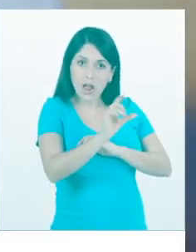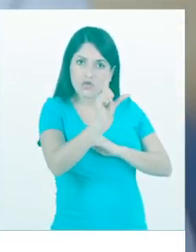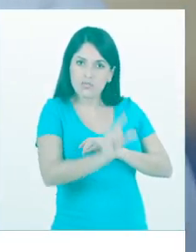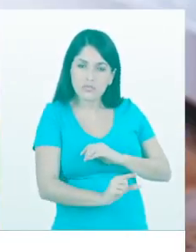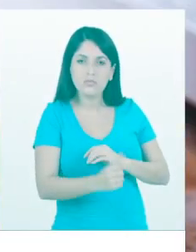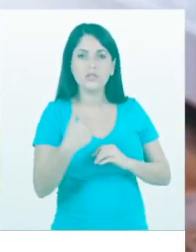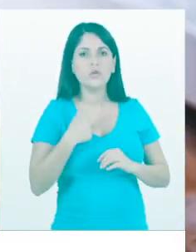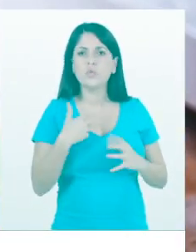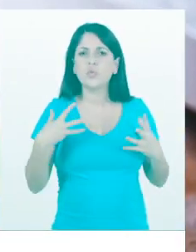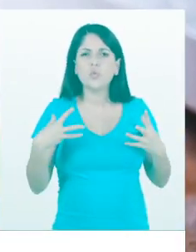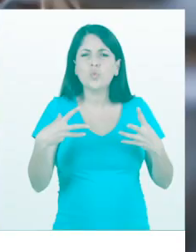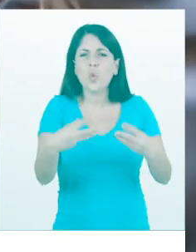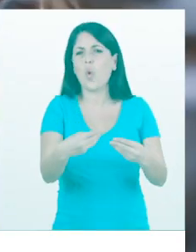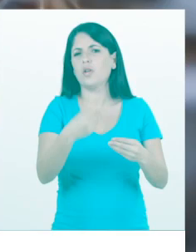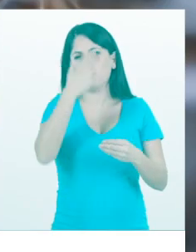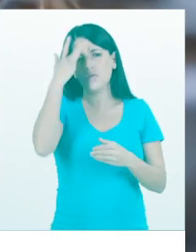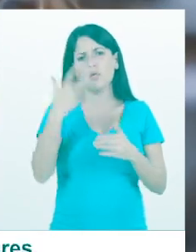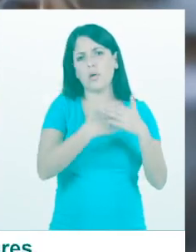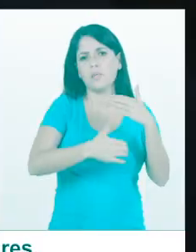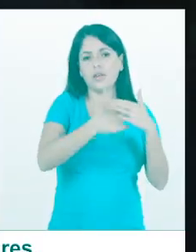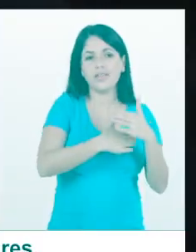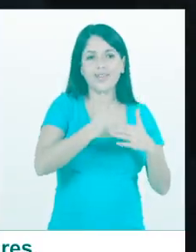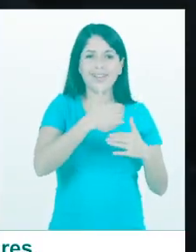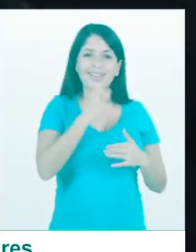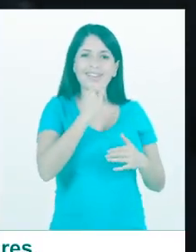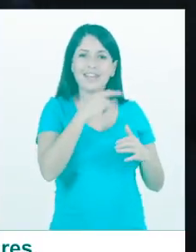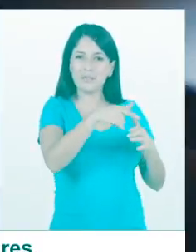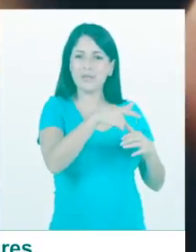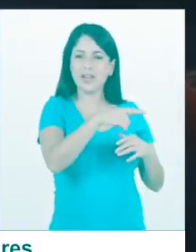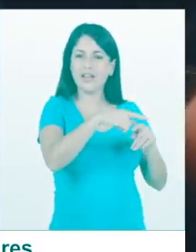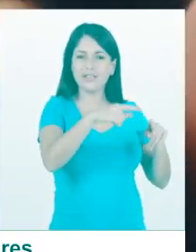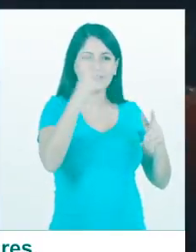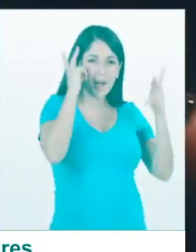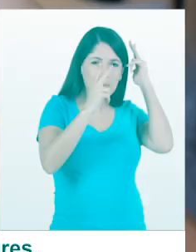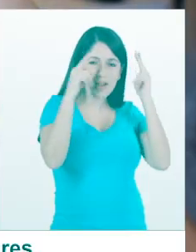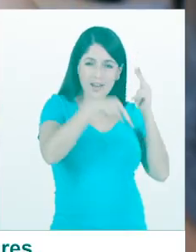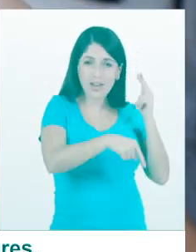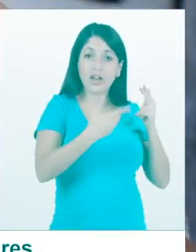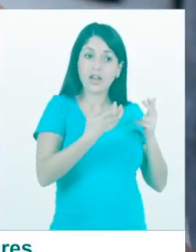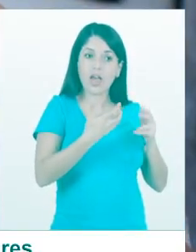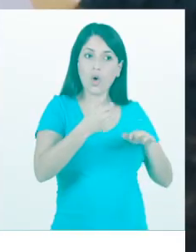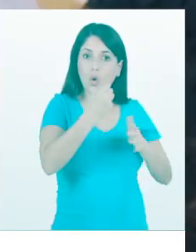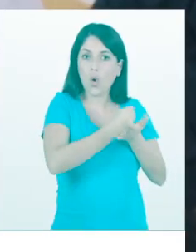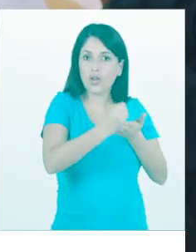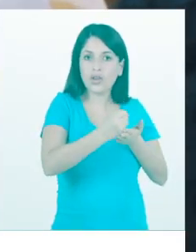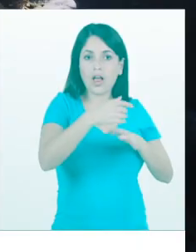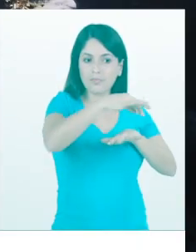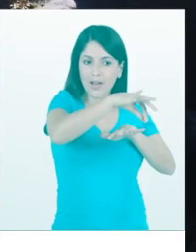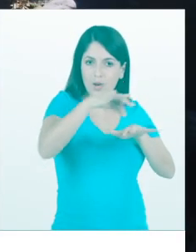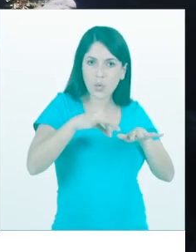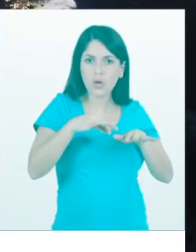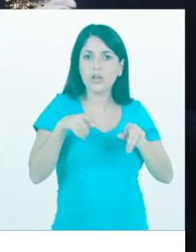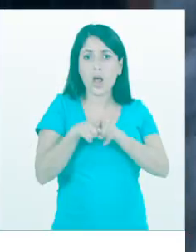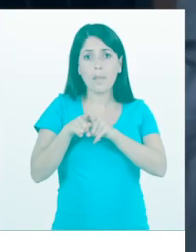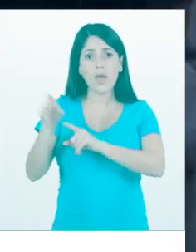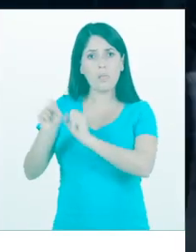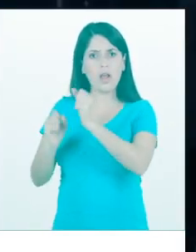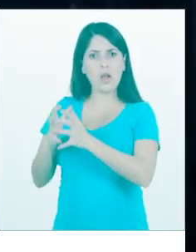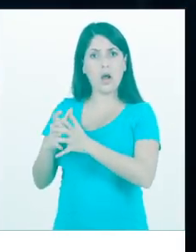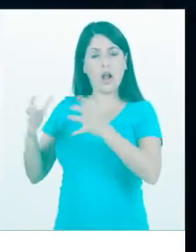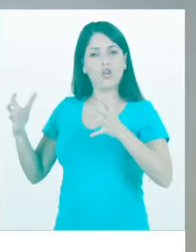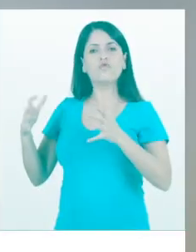falando de todo tipo de empreendedor. Desde a cabeleireira, que quer contratar mais duas manicures, até uma grande empresa.